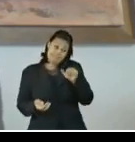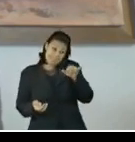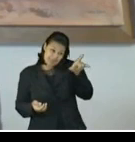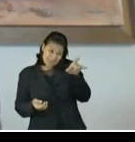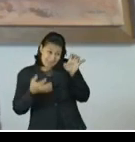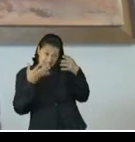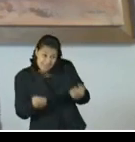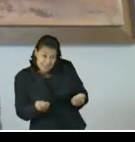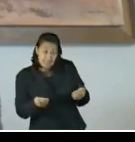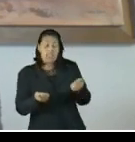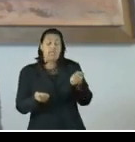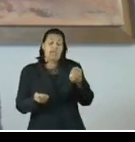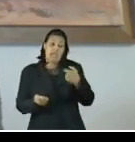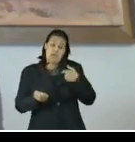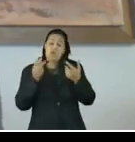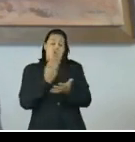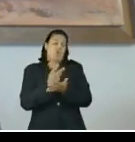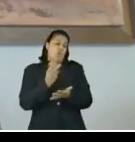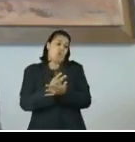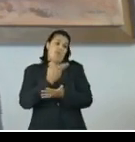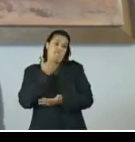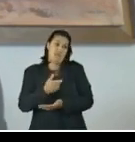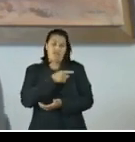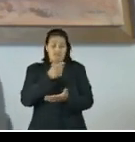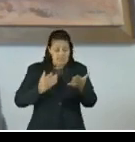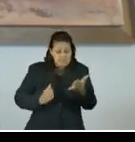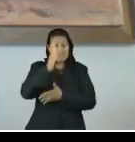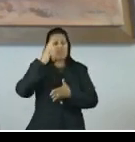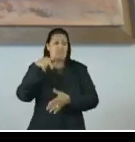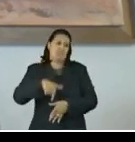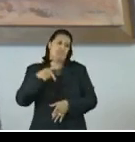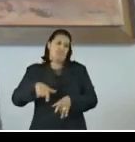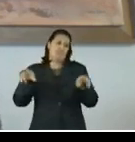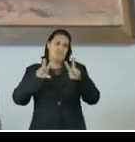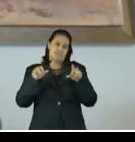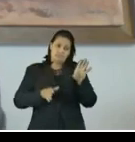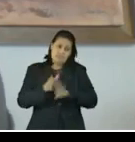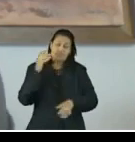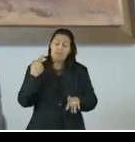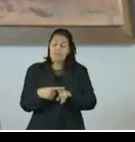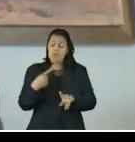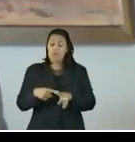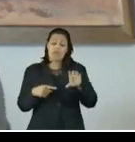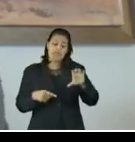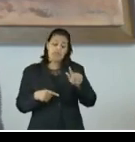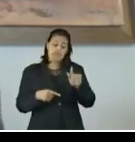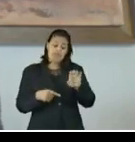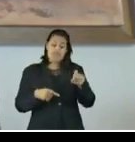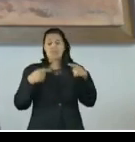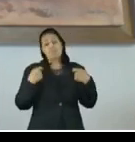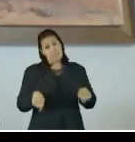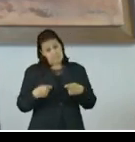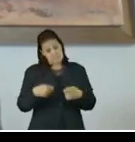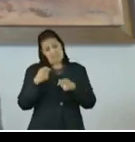opuser, eu gostaria de insistir para que fosse aprovado dessa maneira, apenas salientando que a CGSEX devem fazer um levantamento,